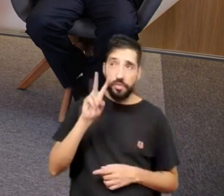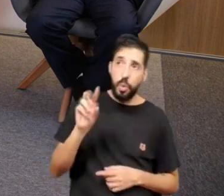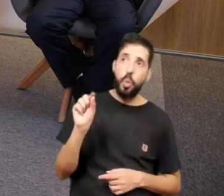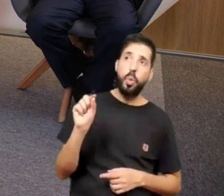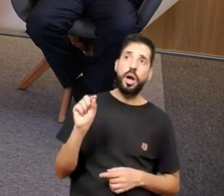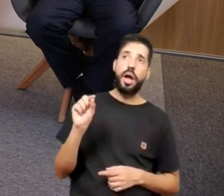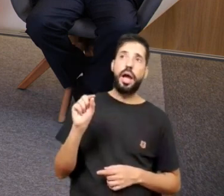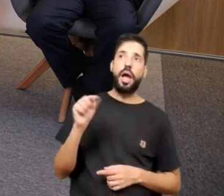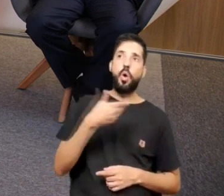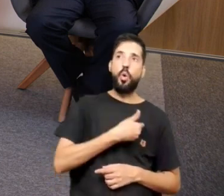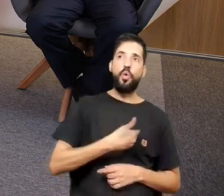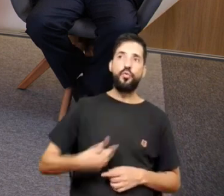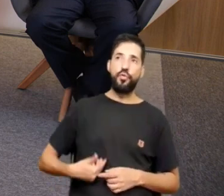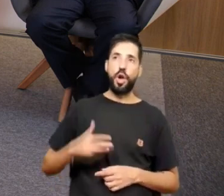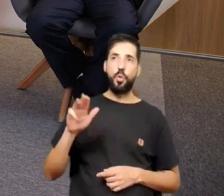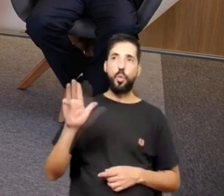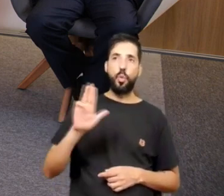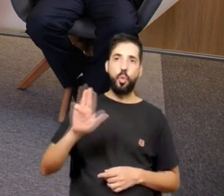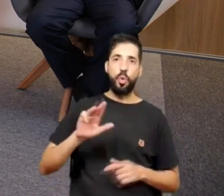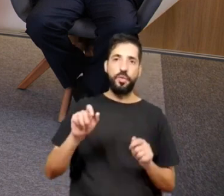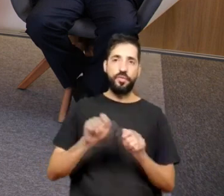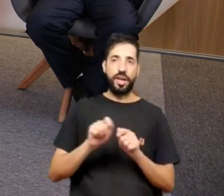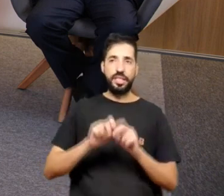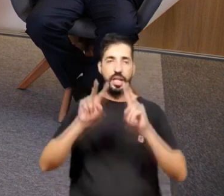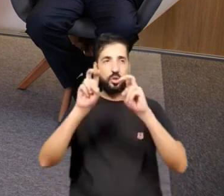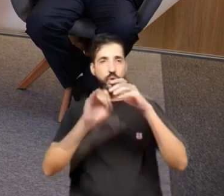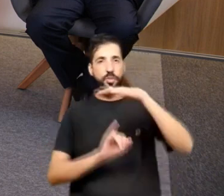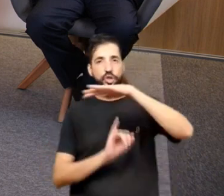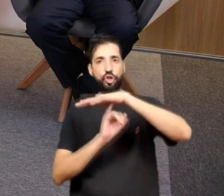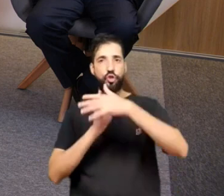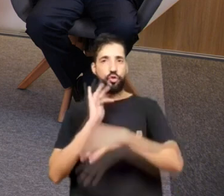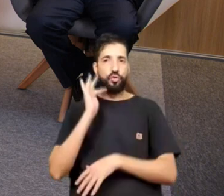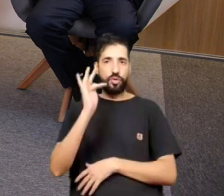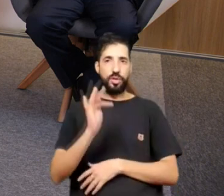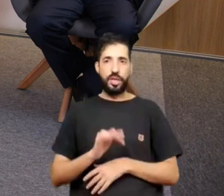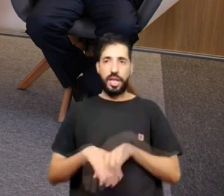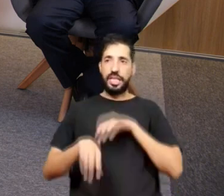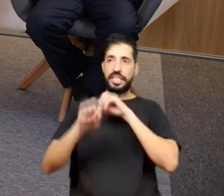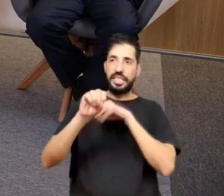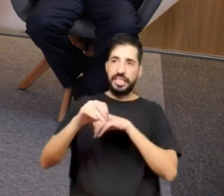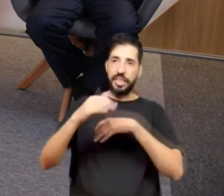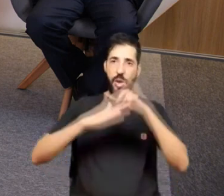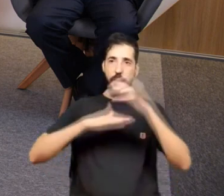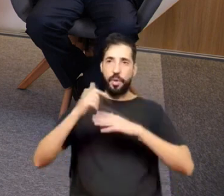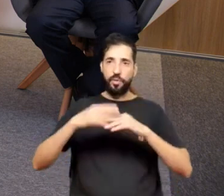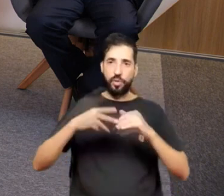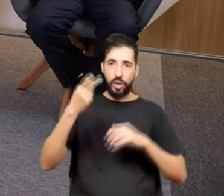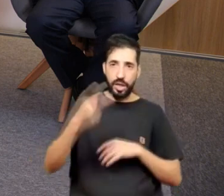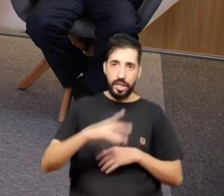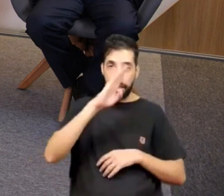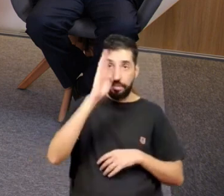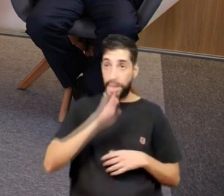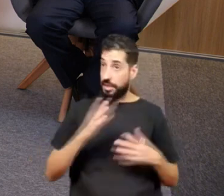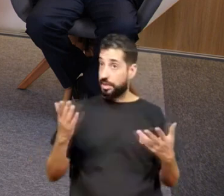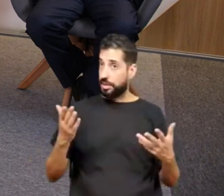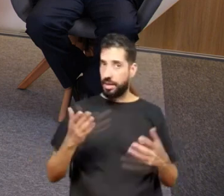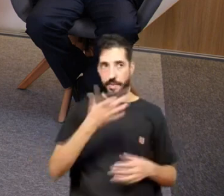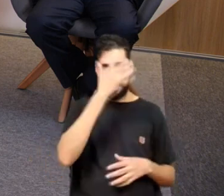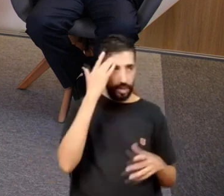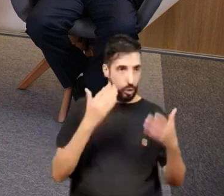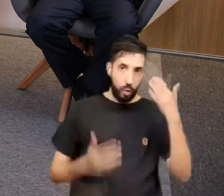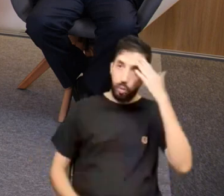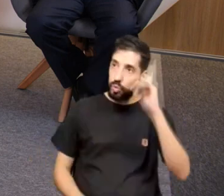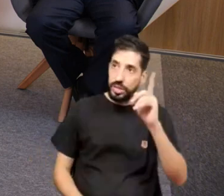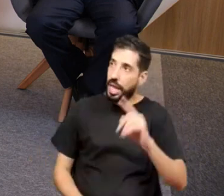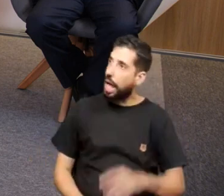fazendo com relação aos institutos federais, ao ensino profissionalizante no Brasil? O cara não sabe se... Não, não sei.